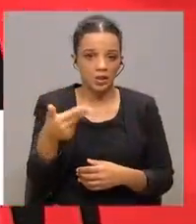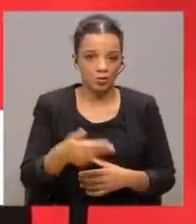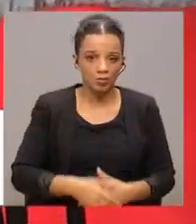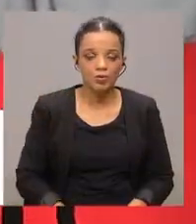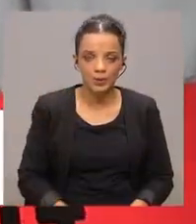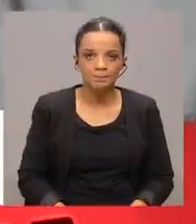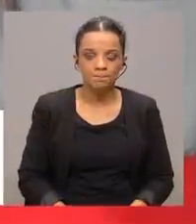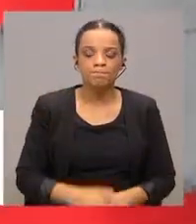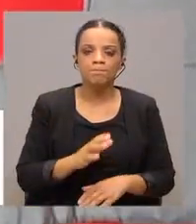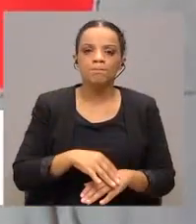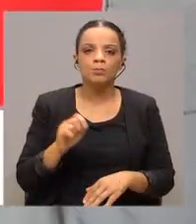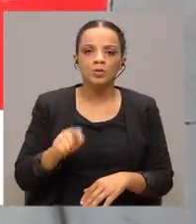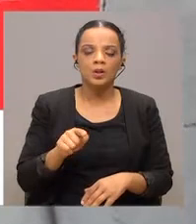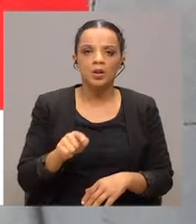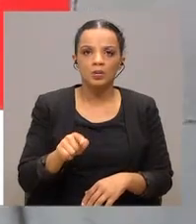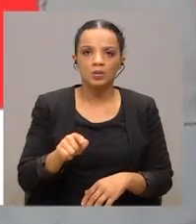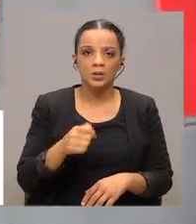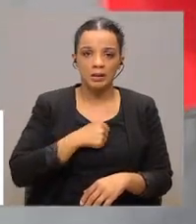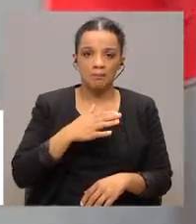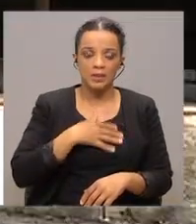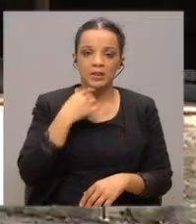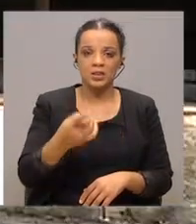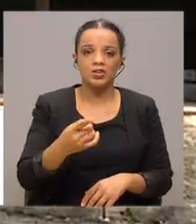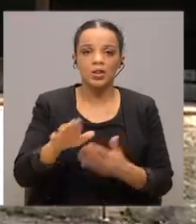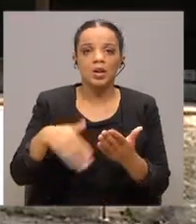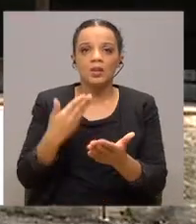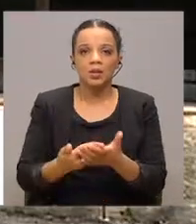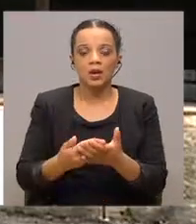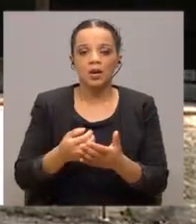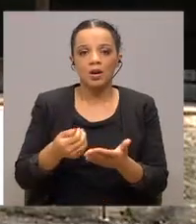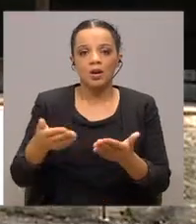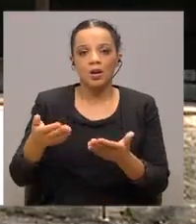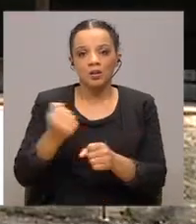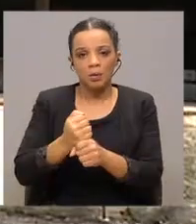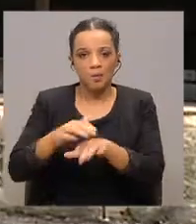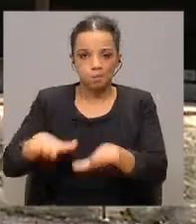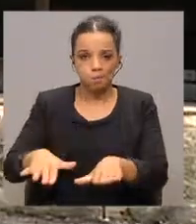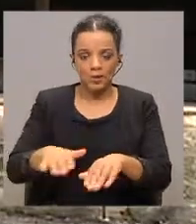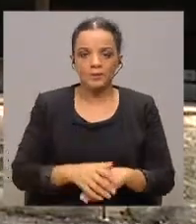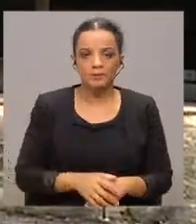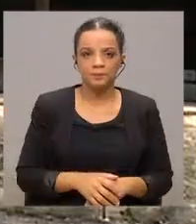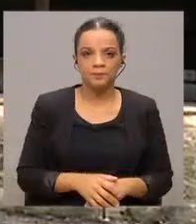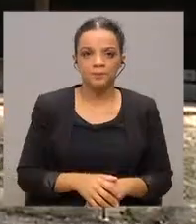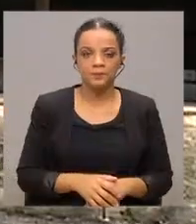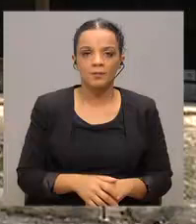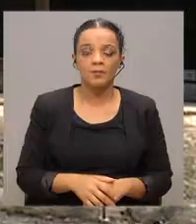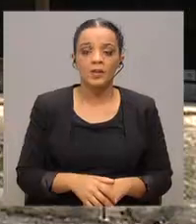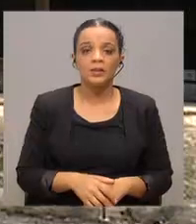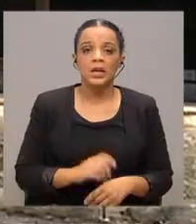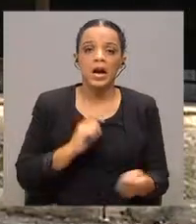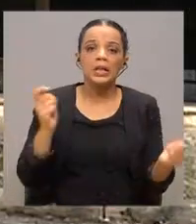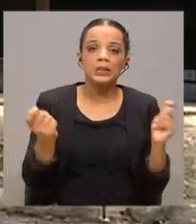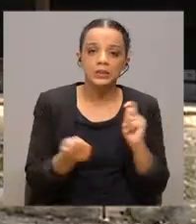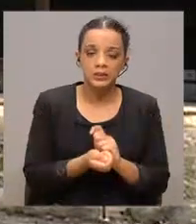É o peso dos números empurrar a Ground Force para o lay-off. Quando é que termina esta alteração